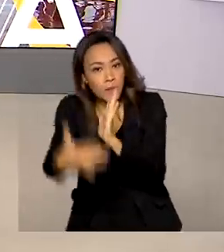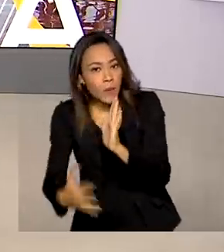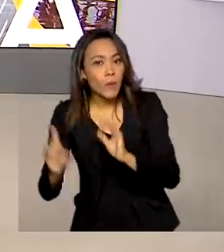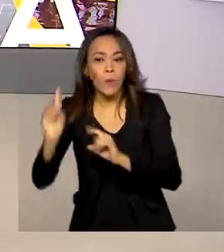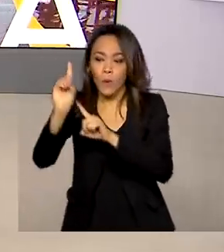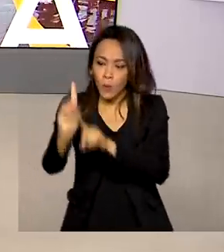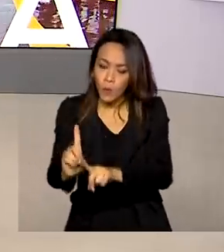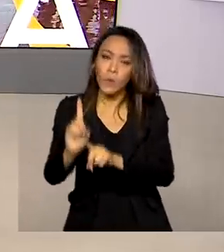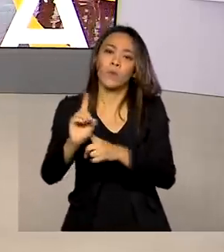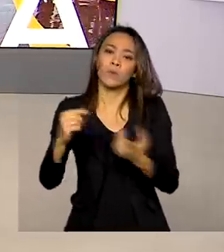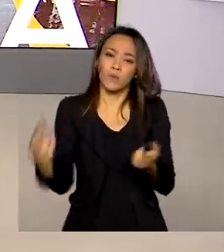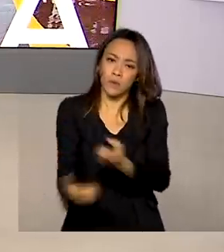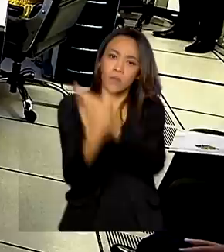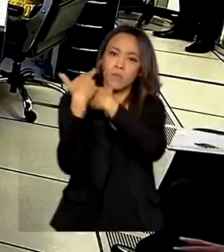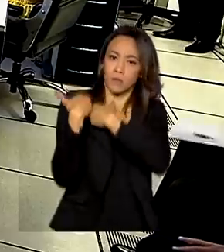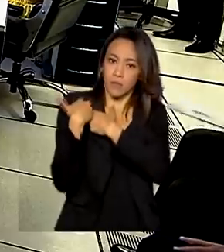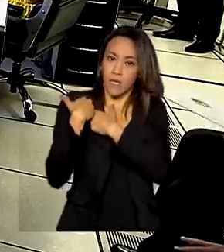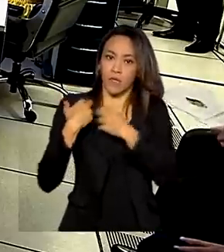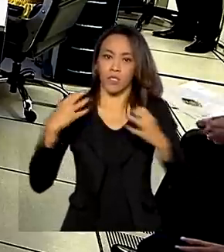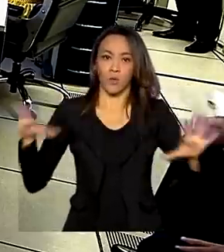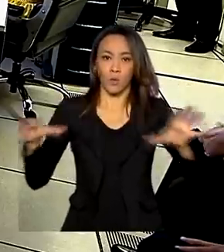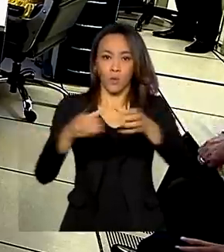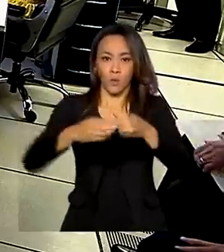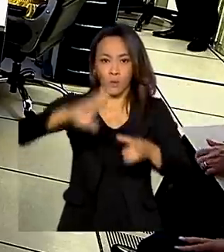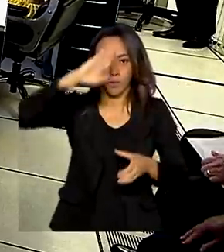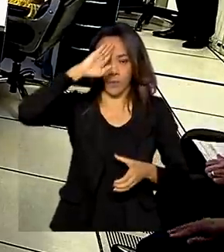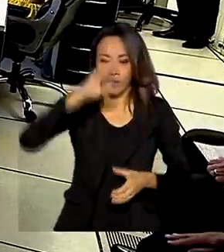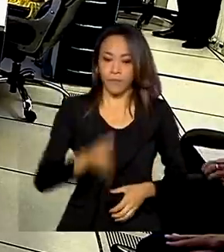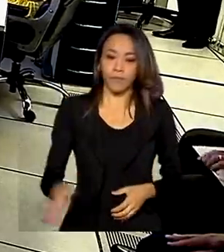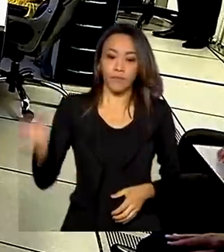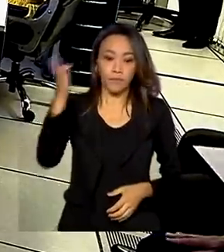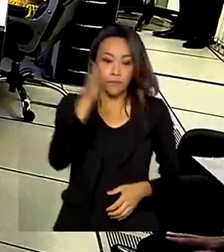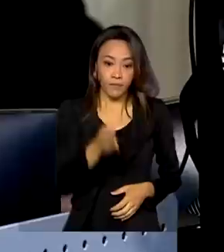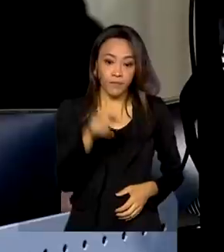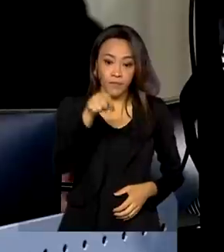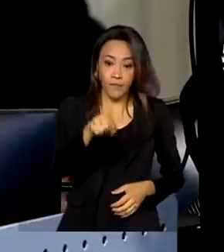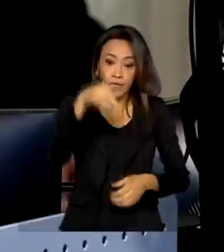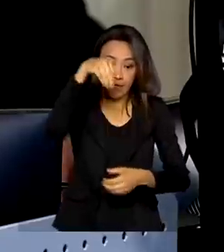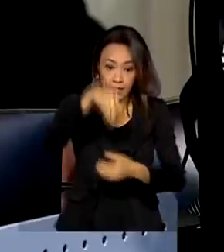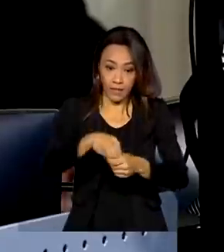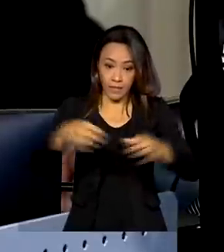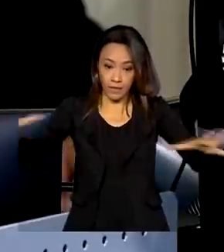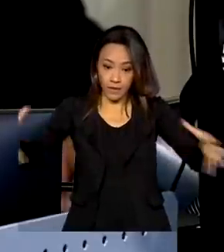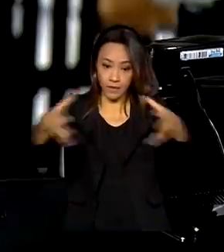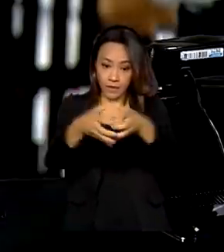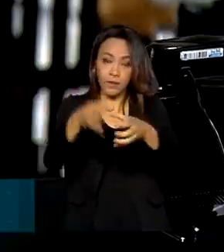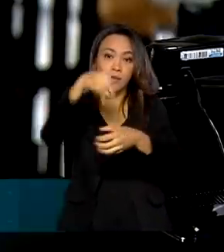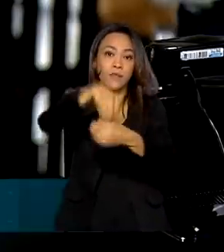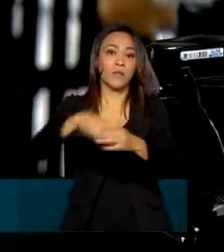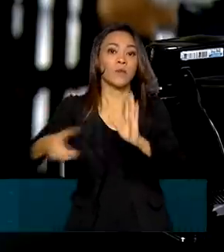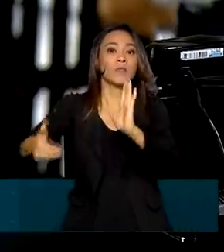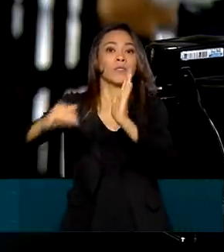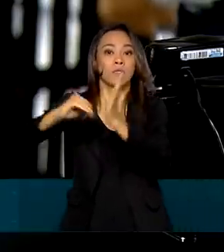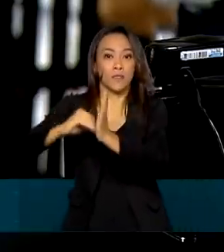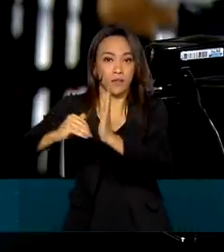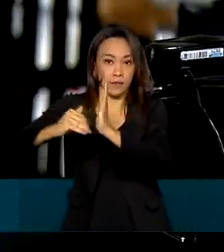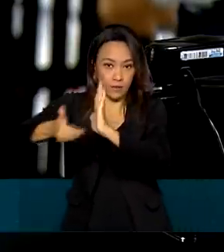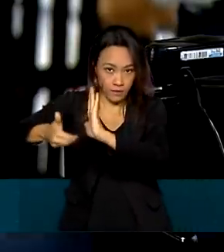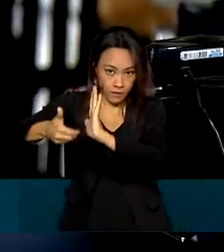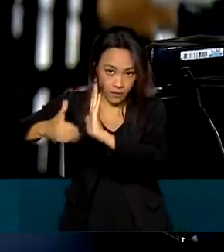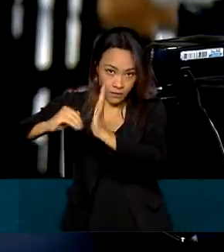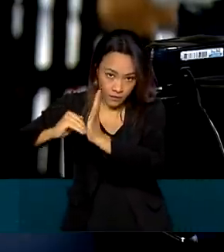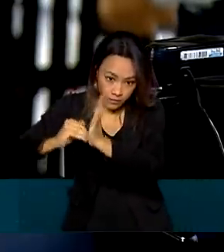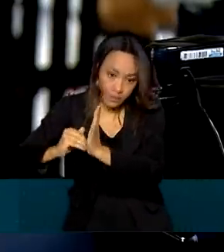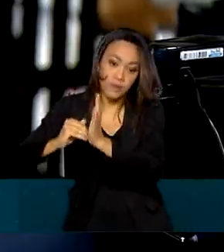Forças Armadas. Na Comissão de Relações Exteriores e Defesa Nacional do Senado Federal, o ministro da Defesa,